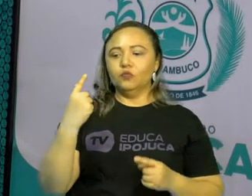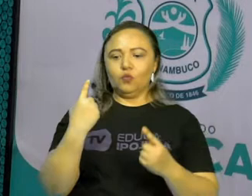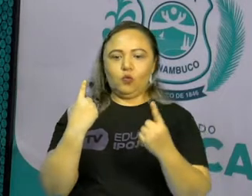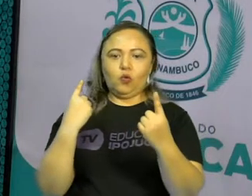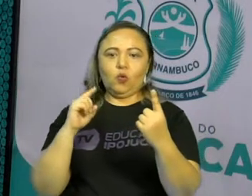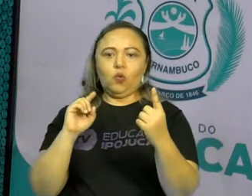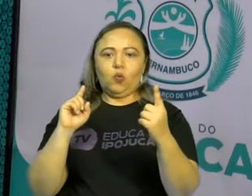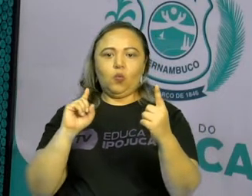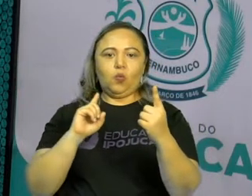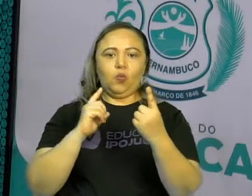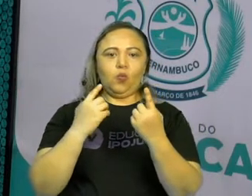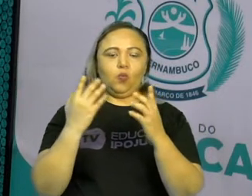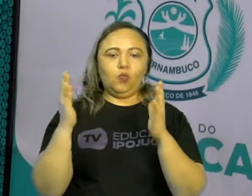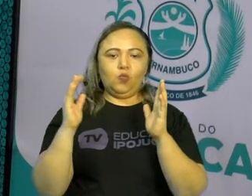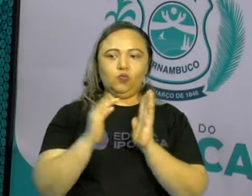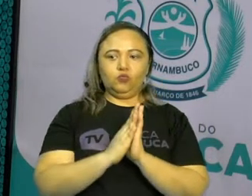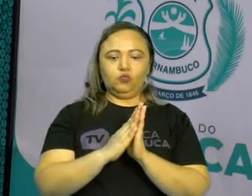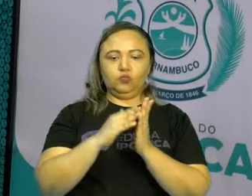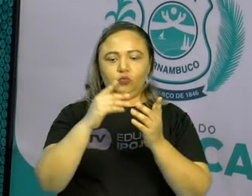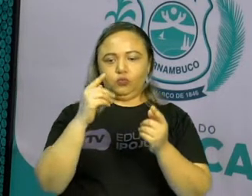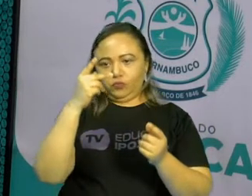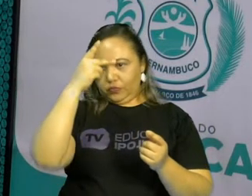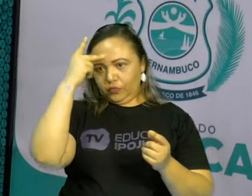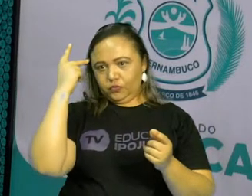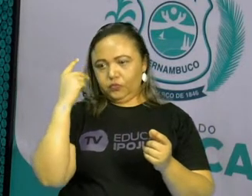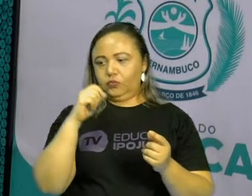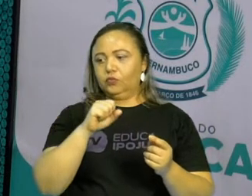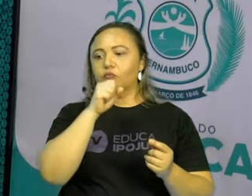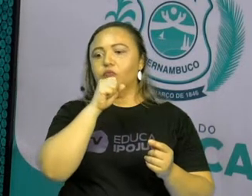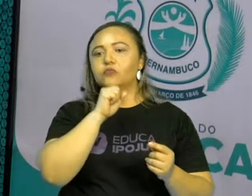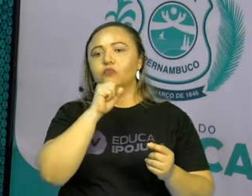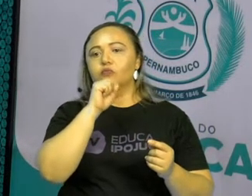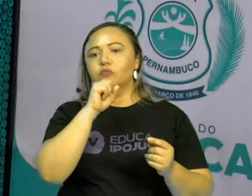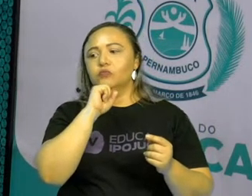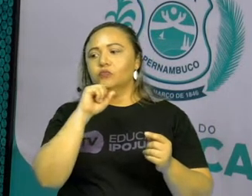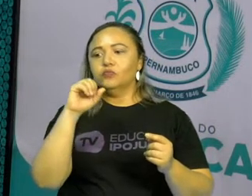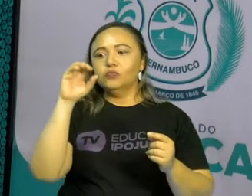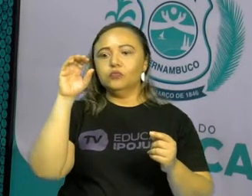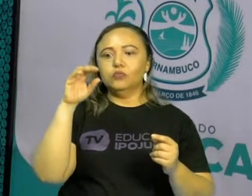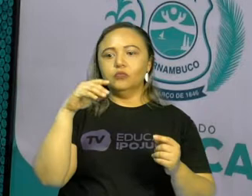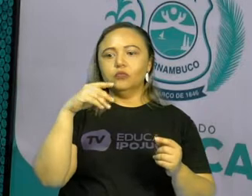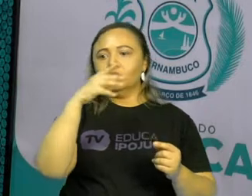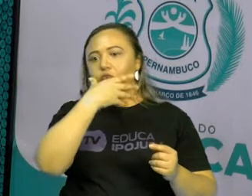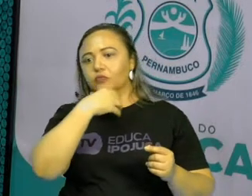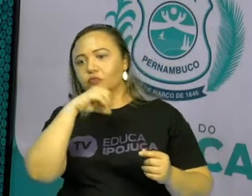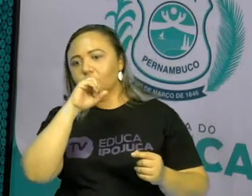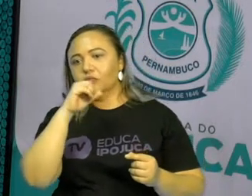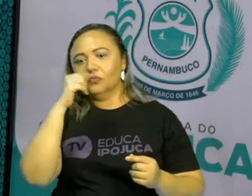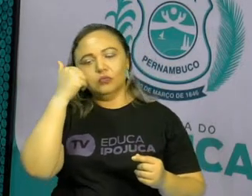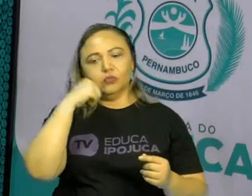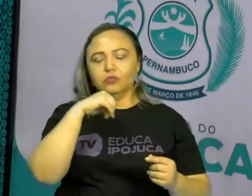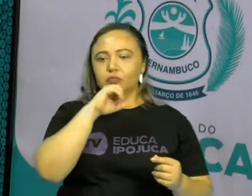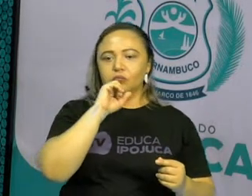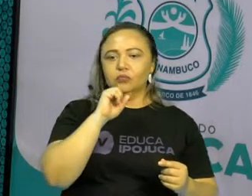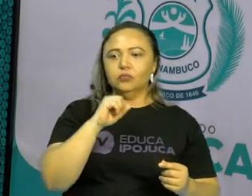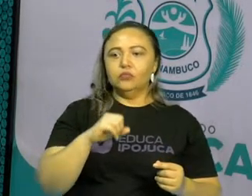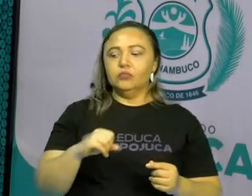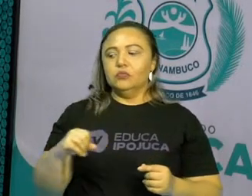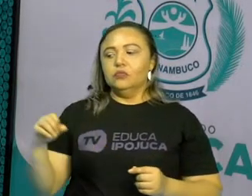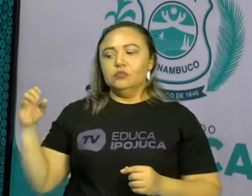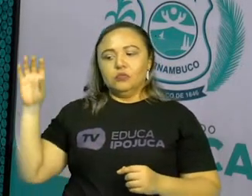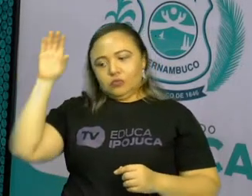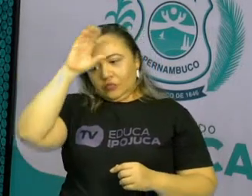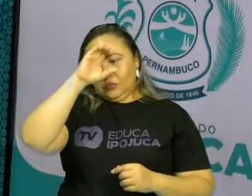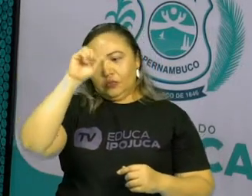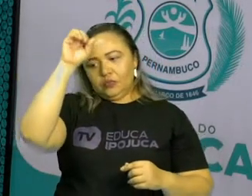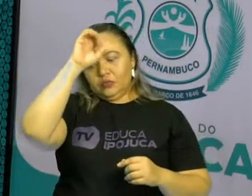Com os mais velhos. Eu aprendo com os meus pais, eu repasso para os meus filhos, então